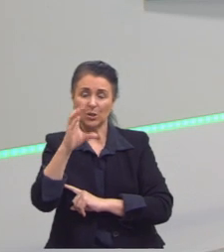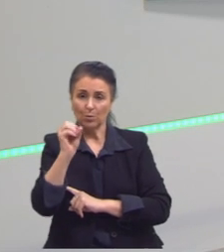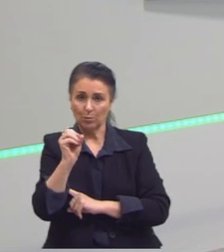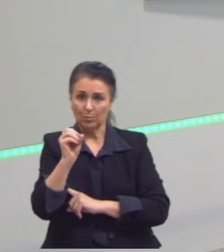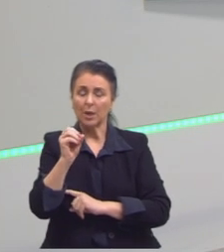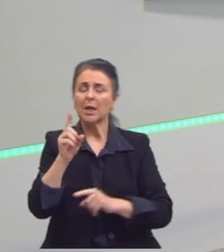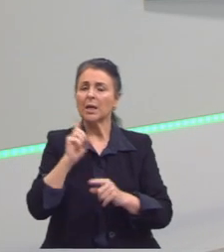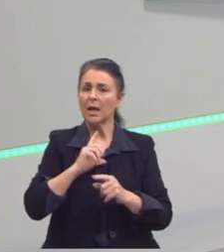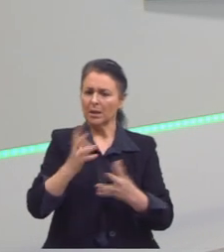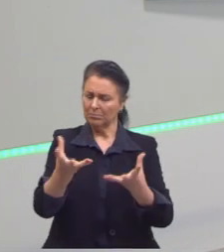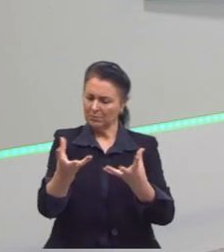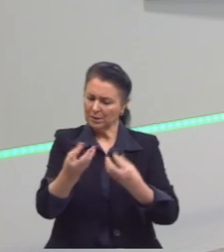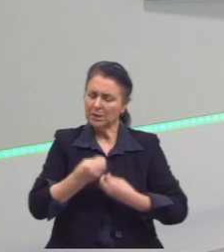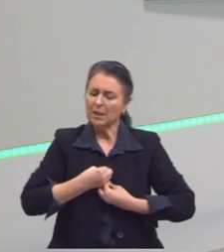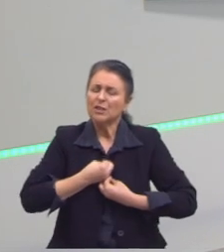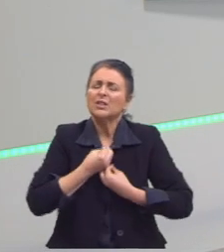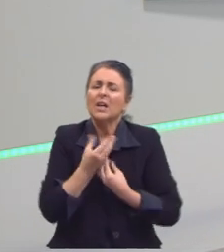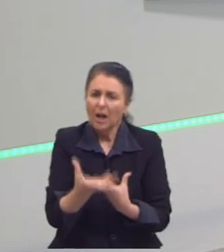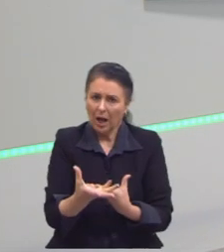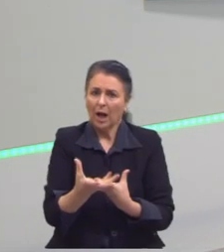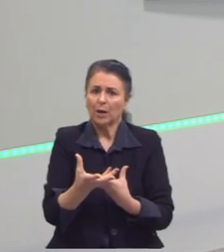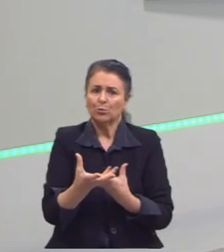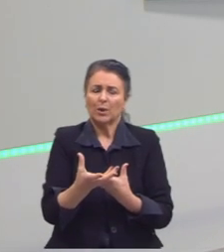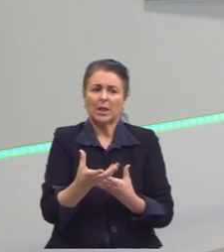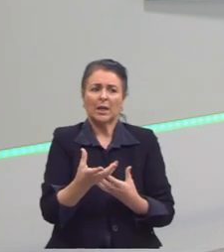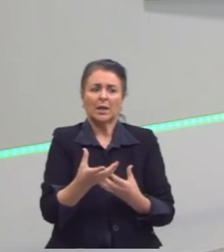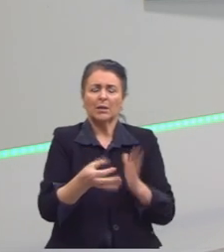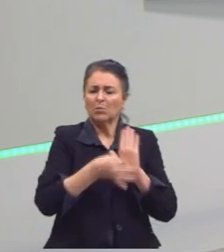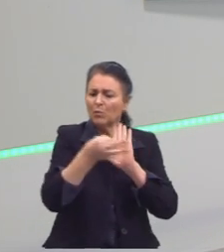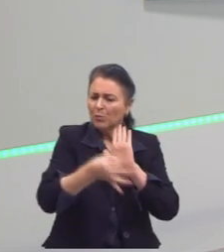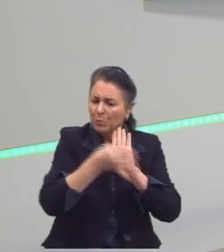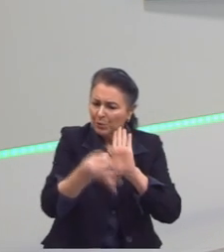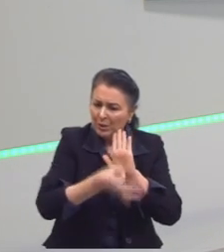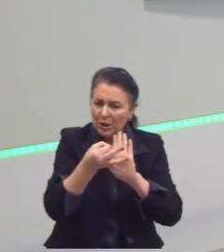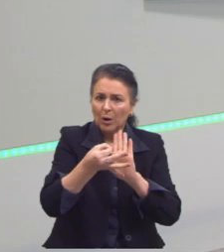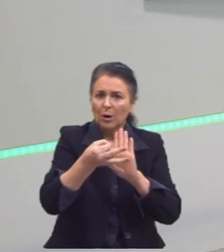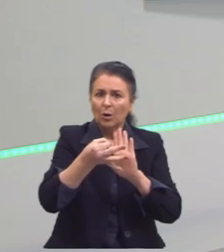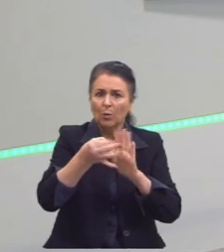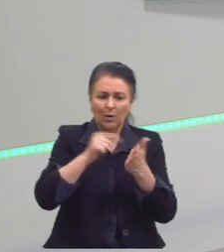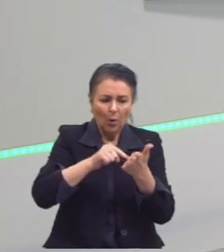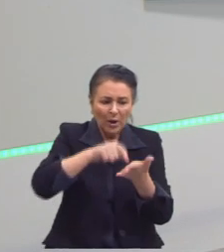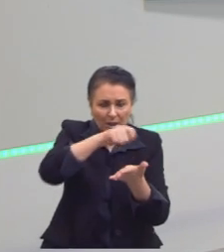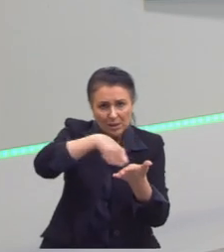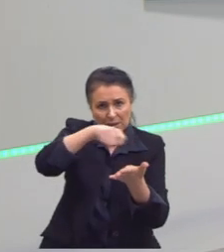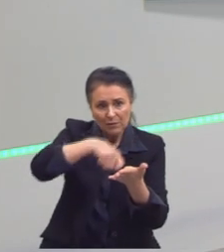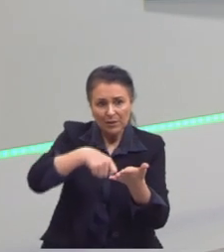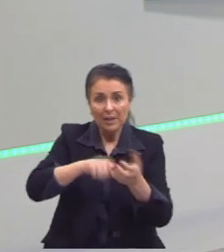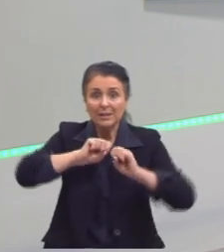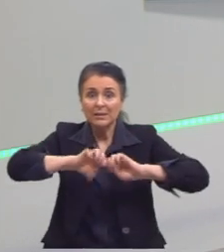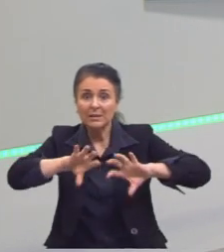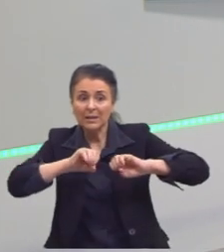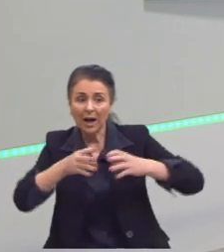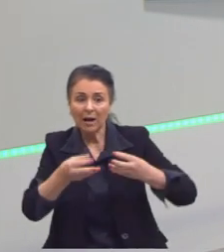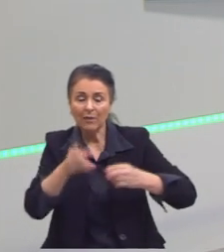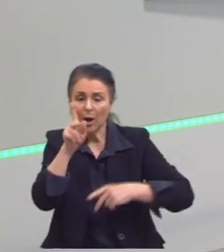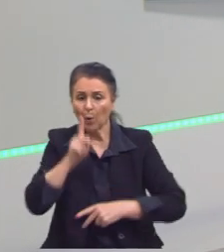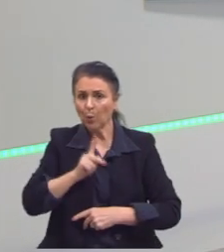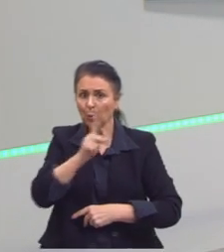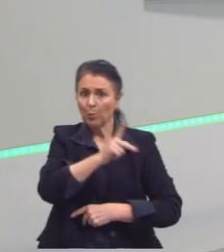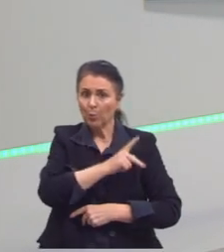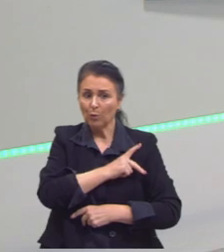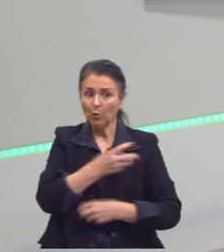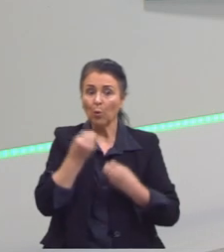era um cara que dava sugestões para o povo através da sua escrita de como o povo deveria reagir, da maneira que ele